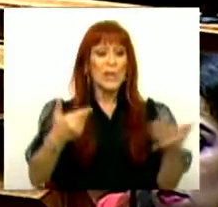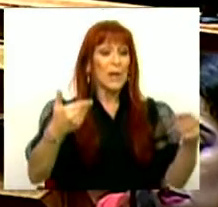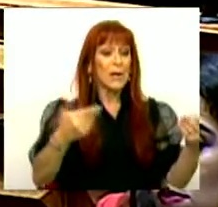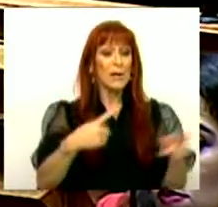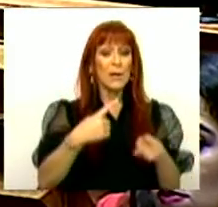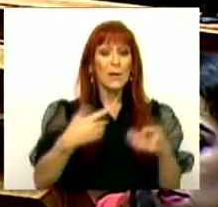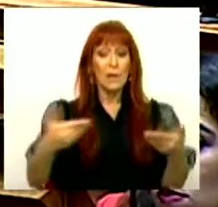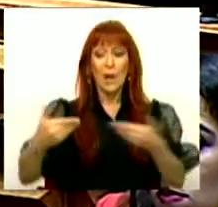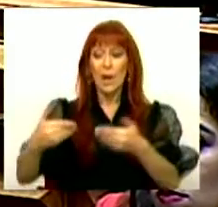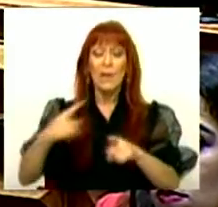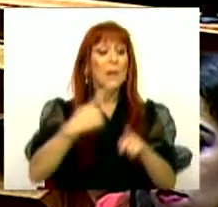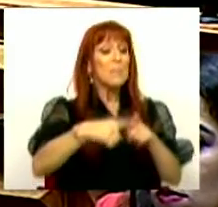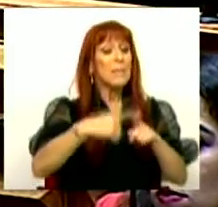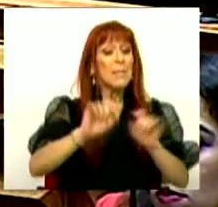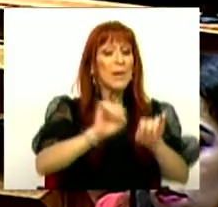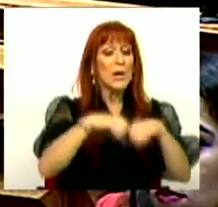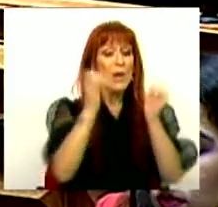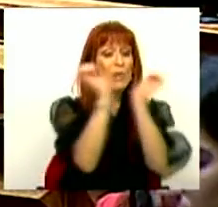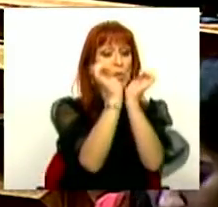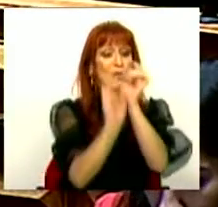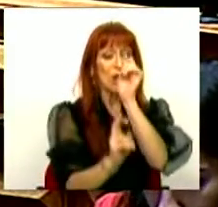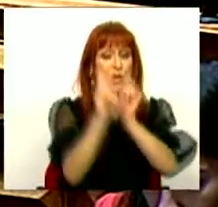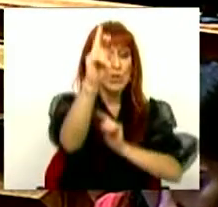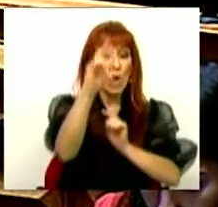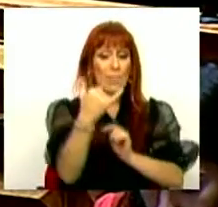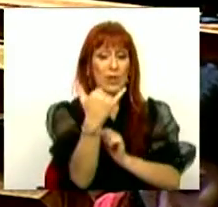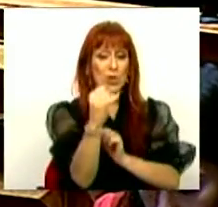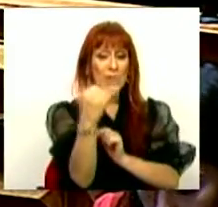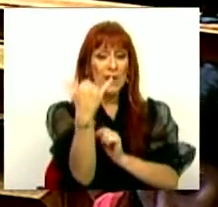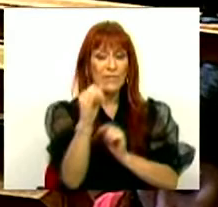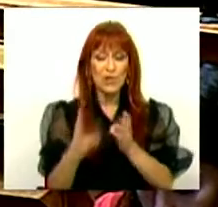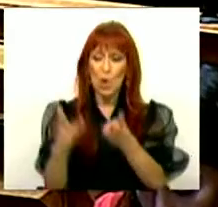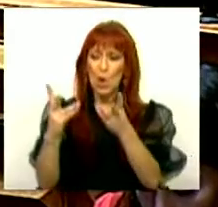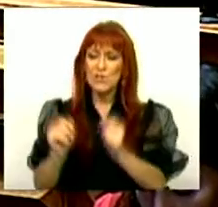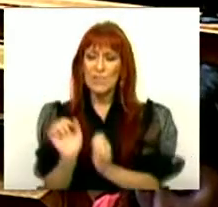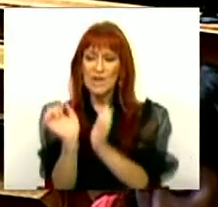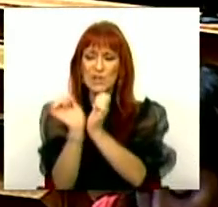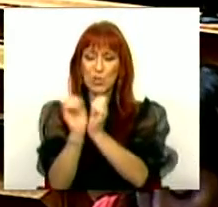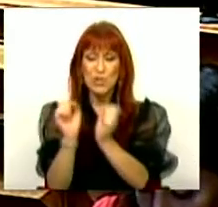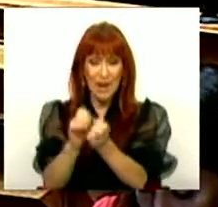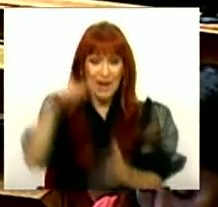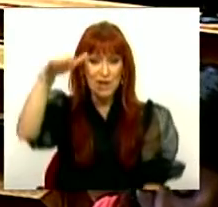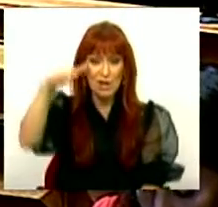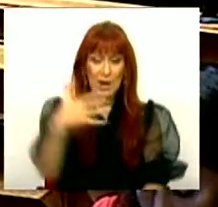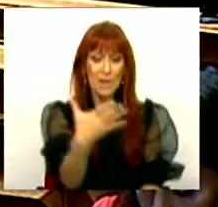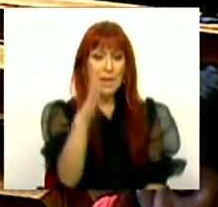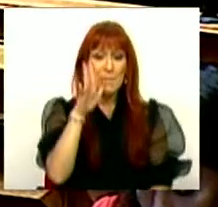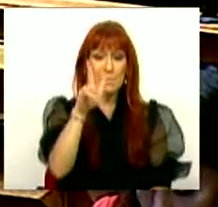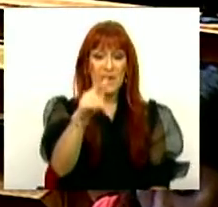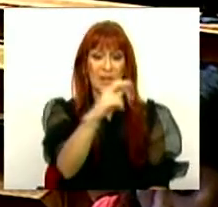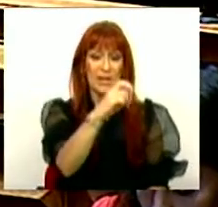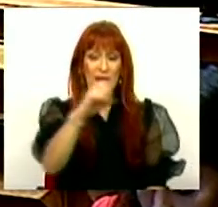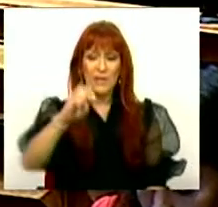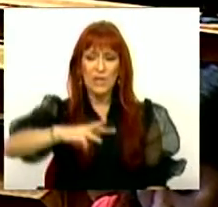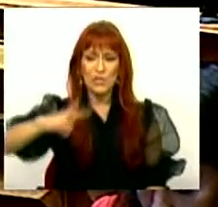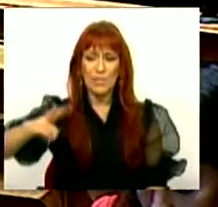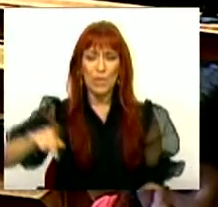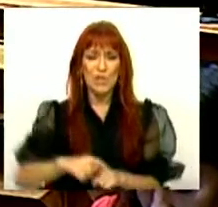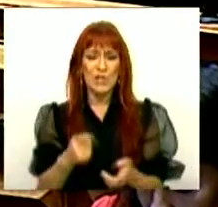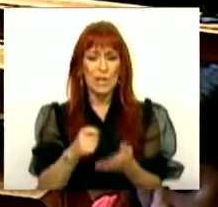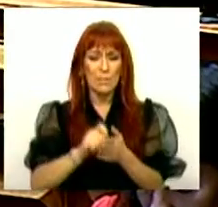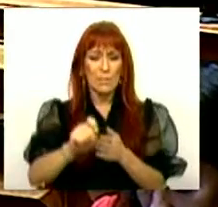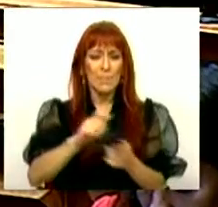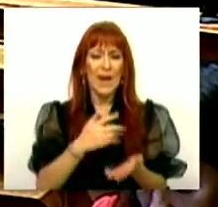da segurança social sobem para o ano de 2020. O orçamento da segurança social cresce 1.300 milhões de euros. O abono de família